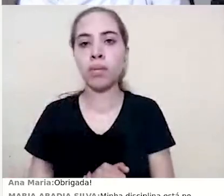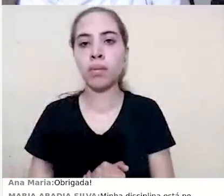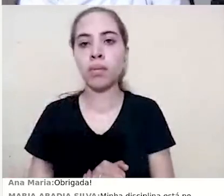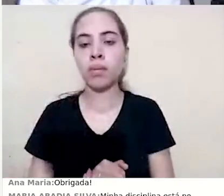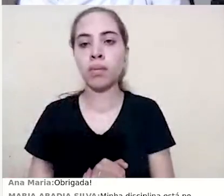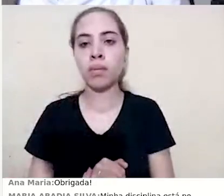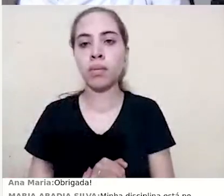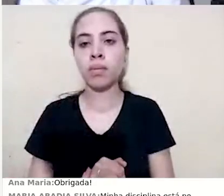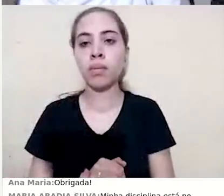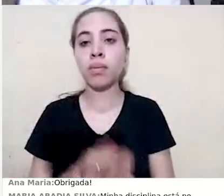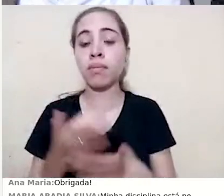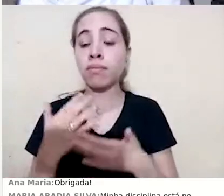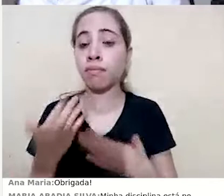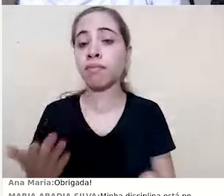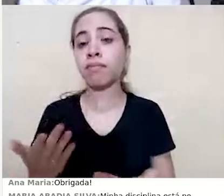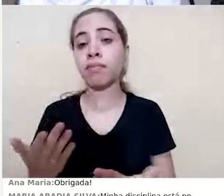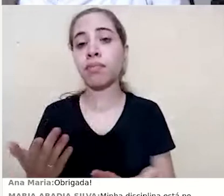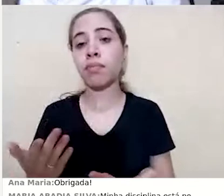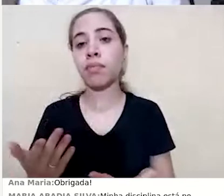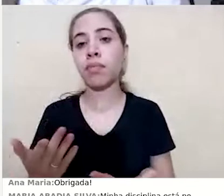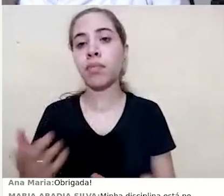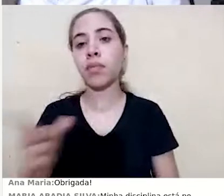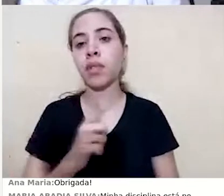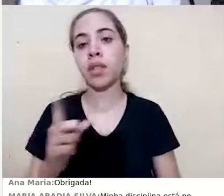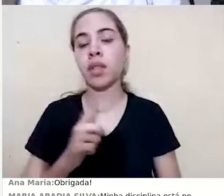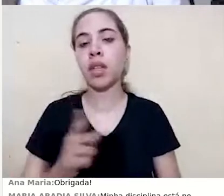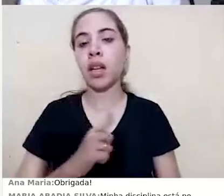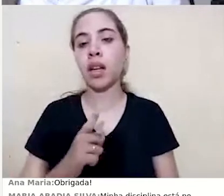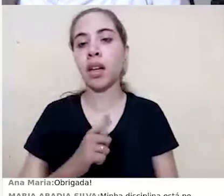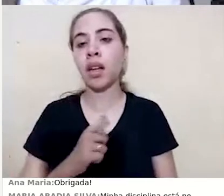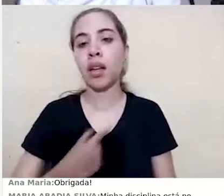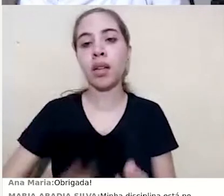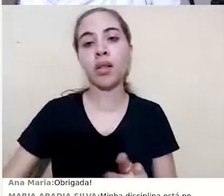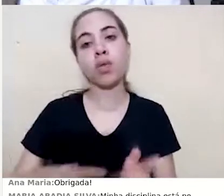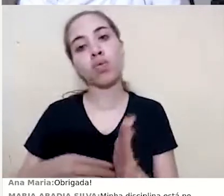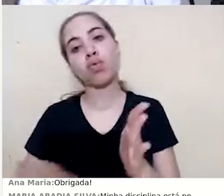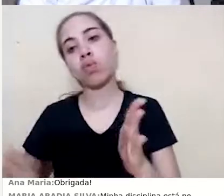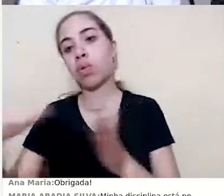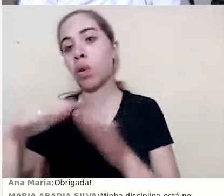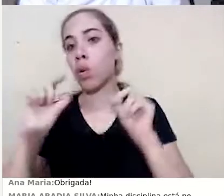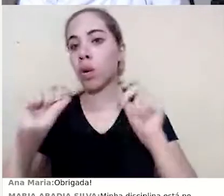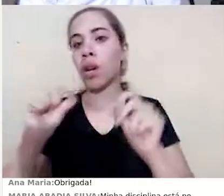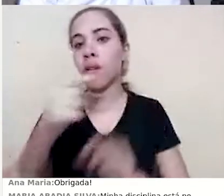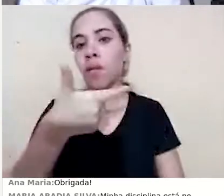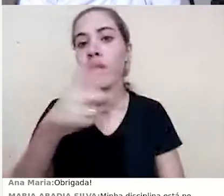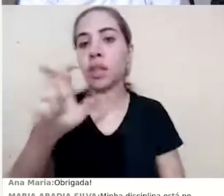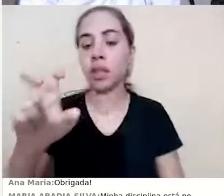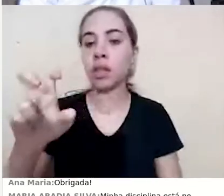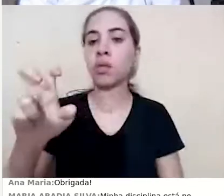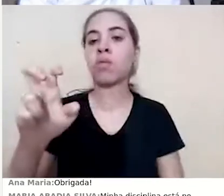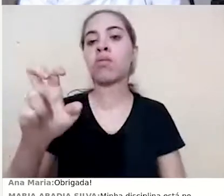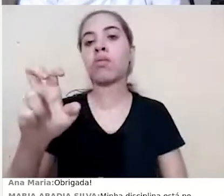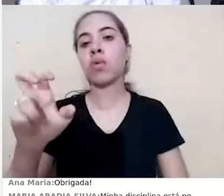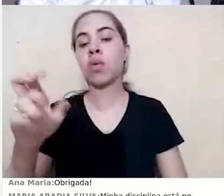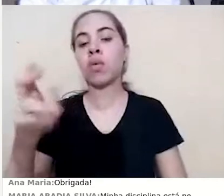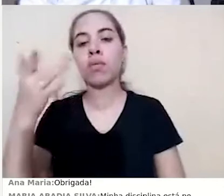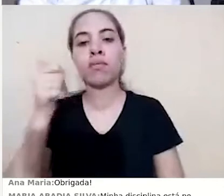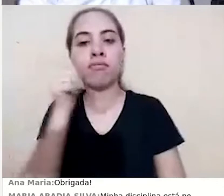Então, aqui, eu tenho do total de atividades, ela já acessou 25%, essa usuária.